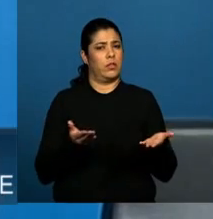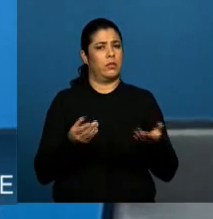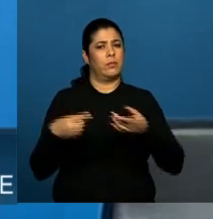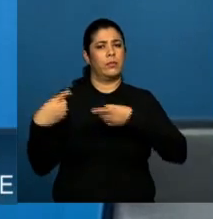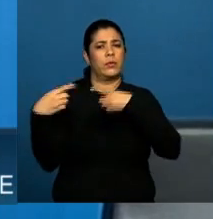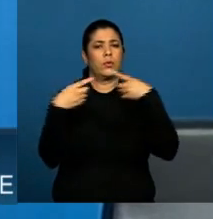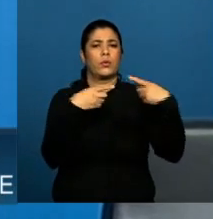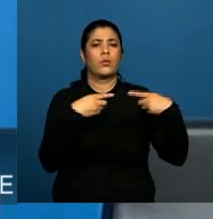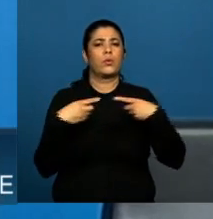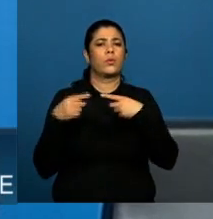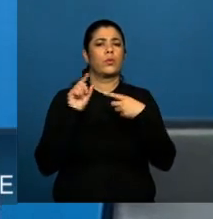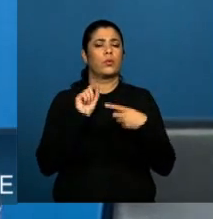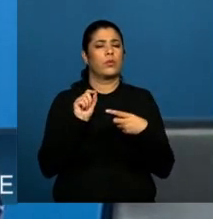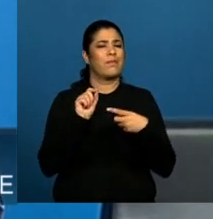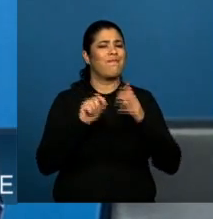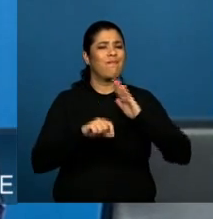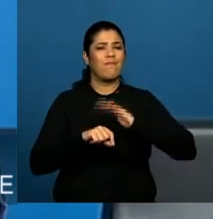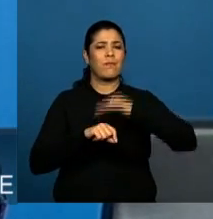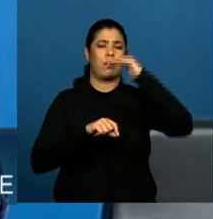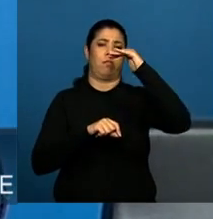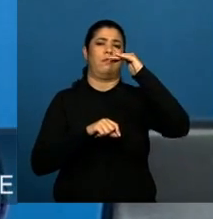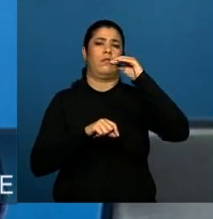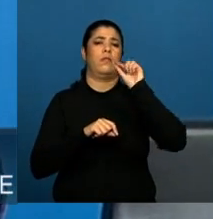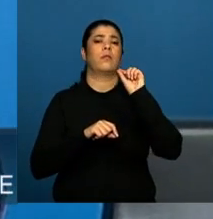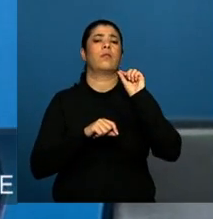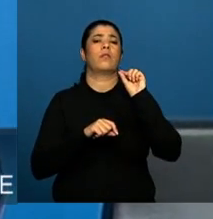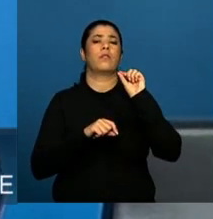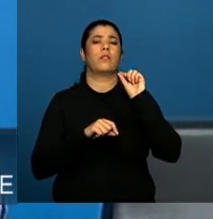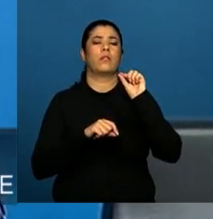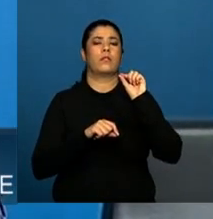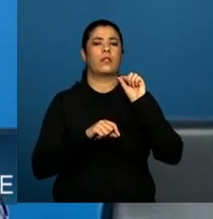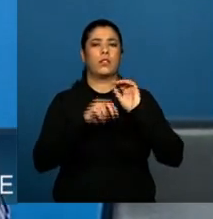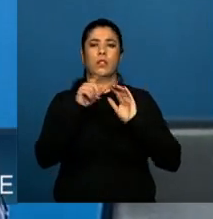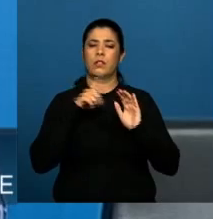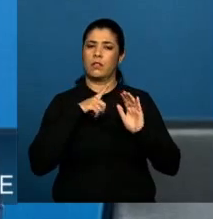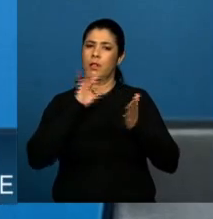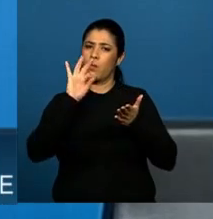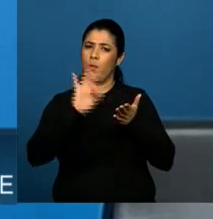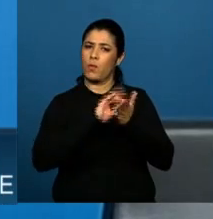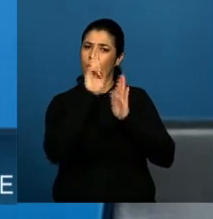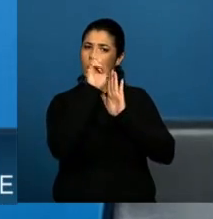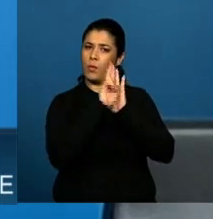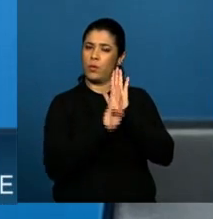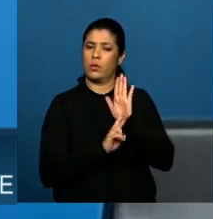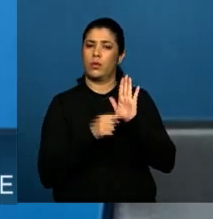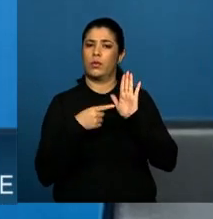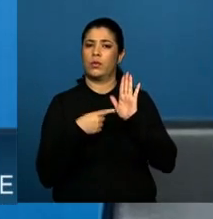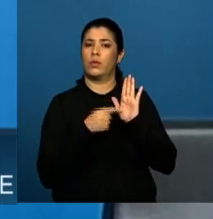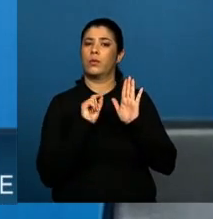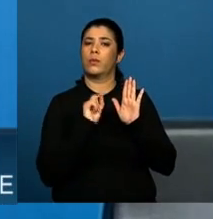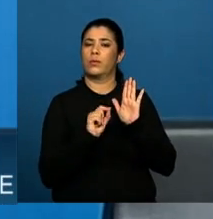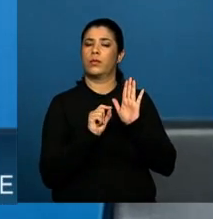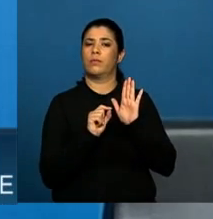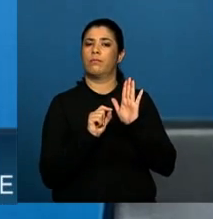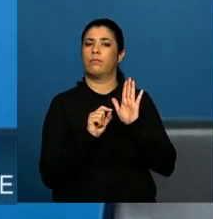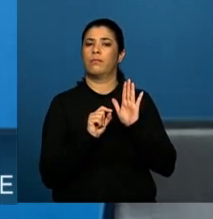mais do que o que se discute, o que se registra, é que essa